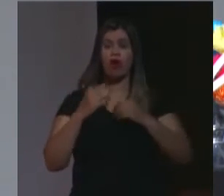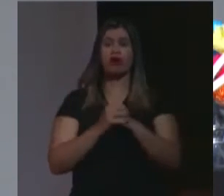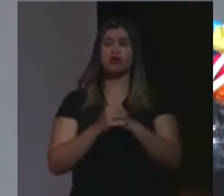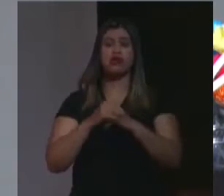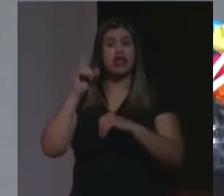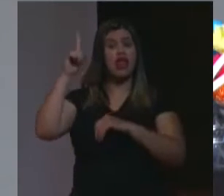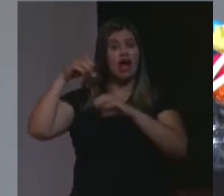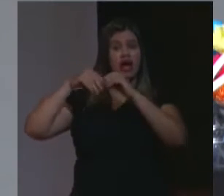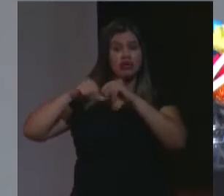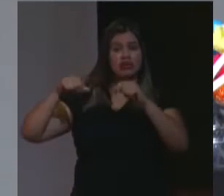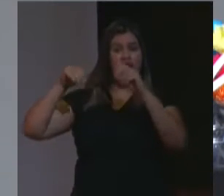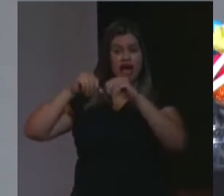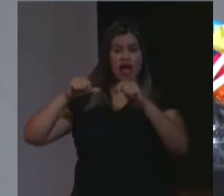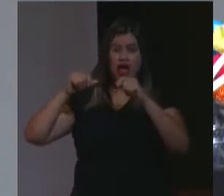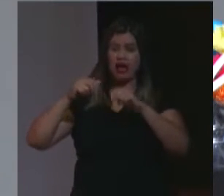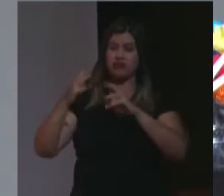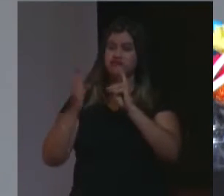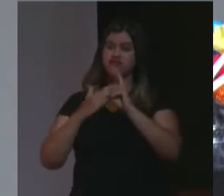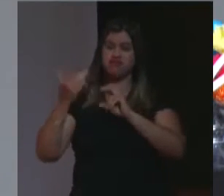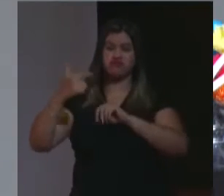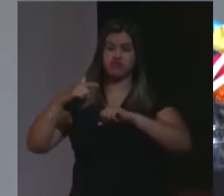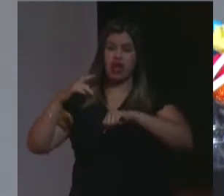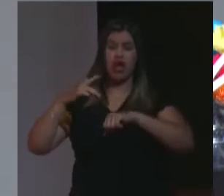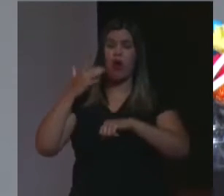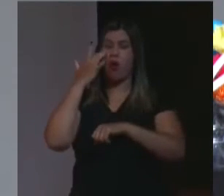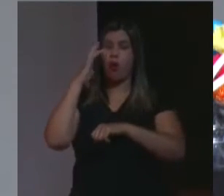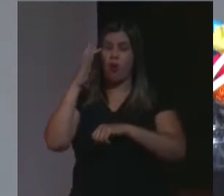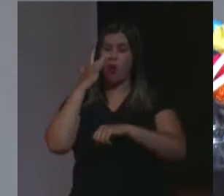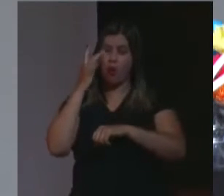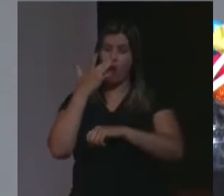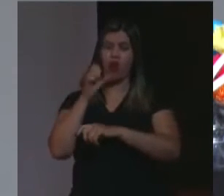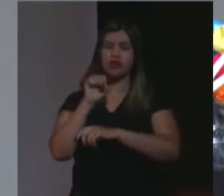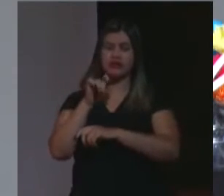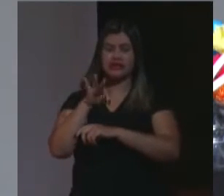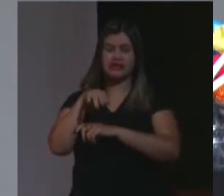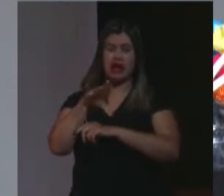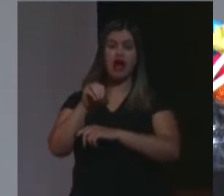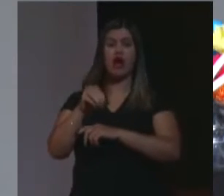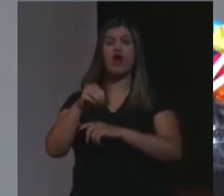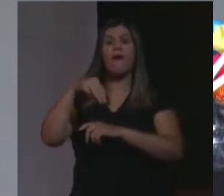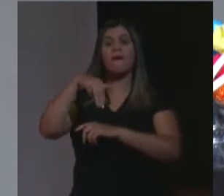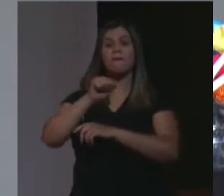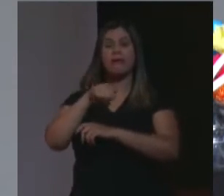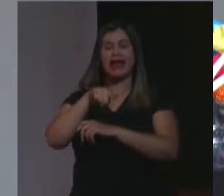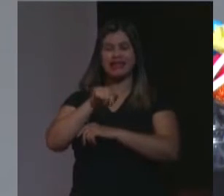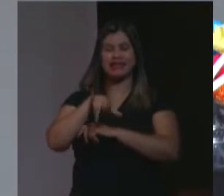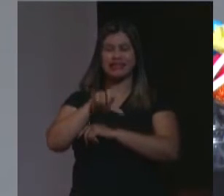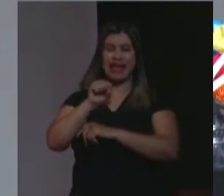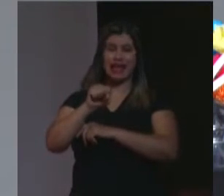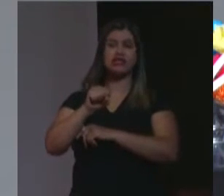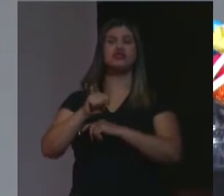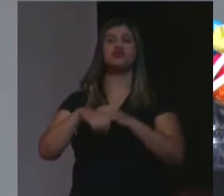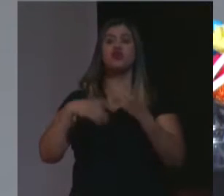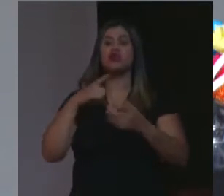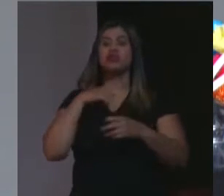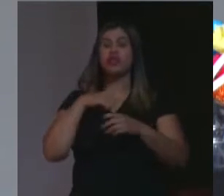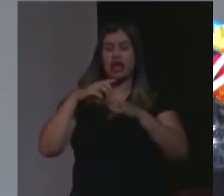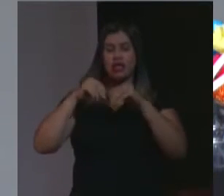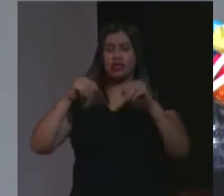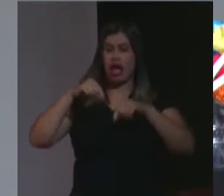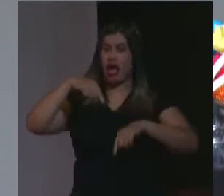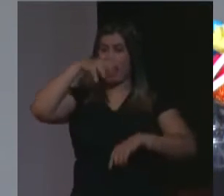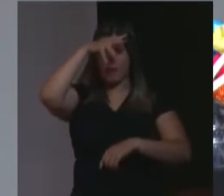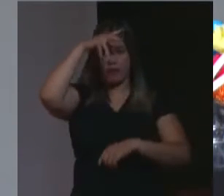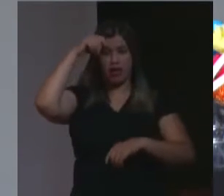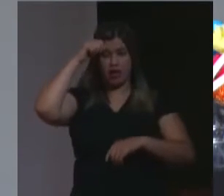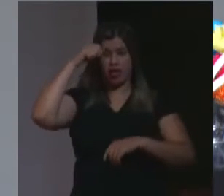indígena, onde não tem minerais, ouro, estraim, magnésio, estão nessas terras, especialmente na Amazônia, a área mais rica do mundo, não